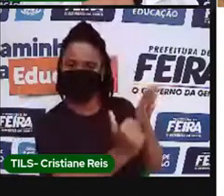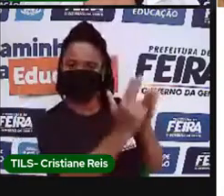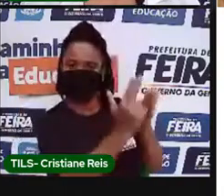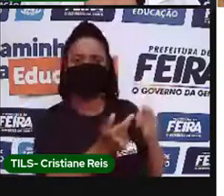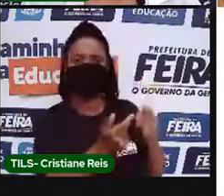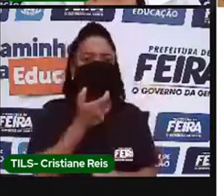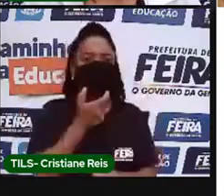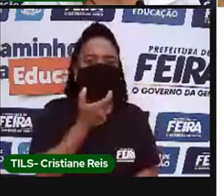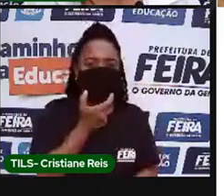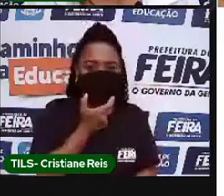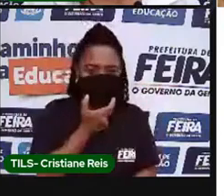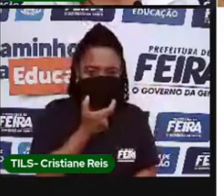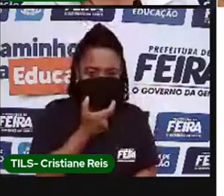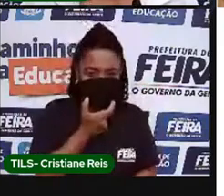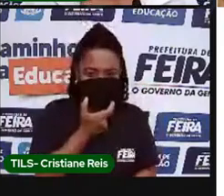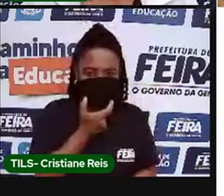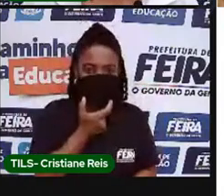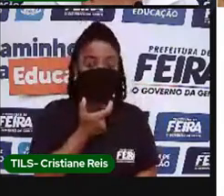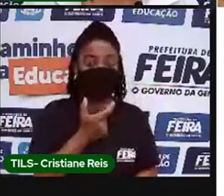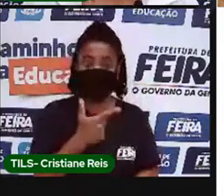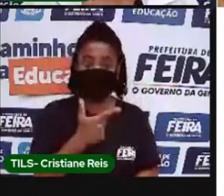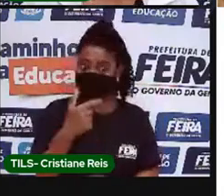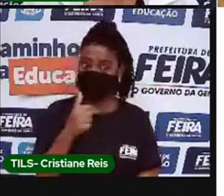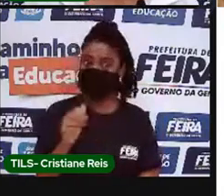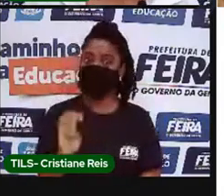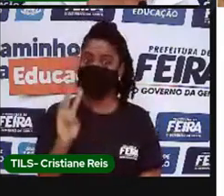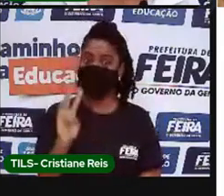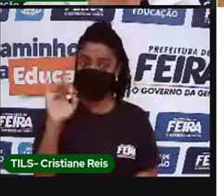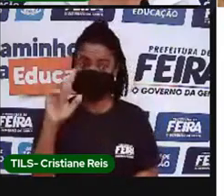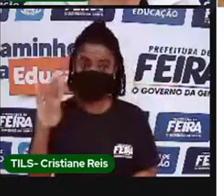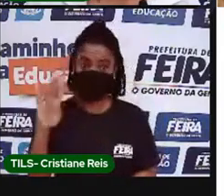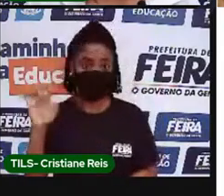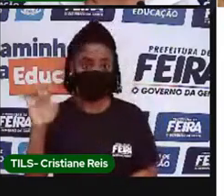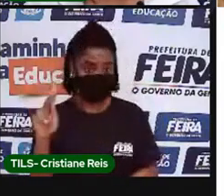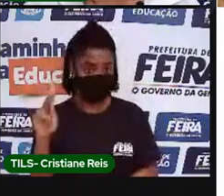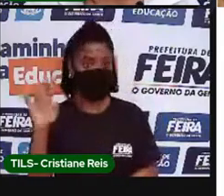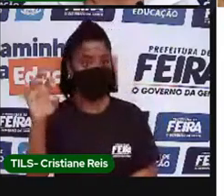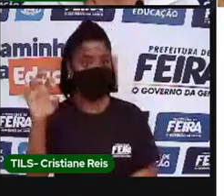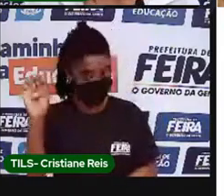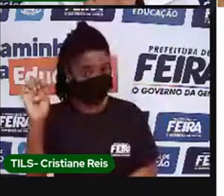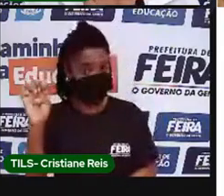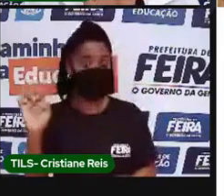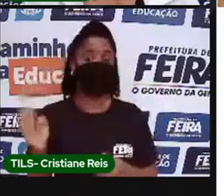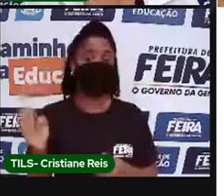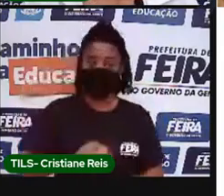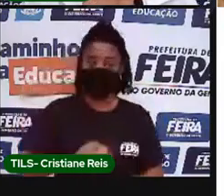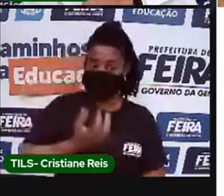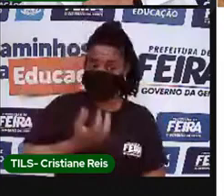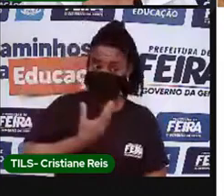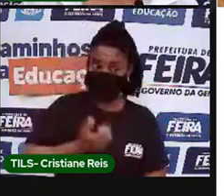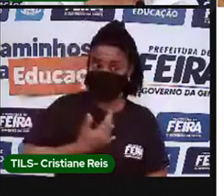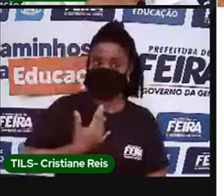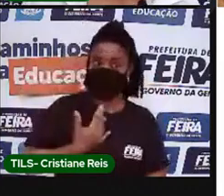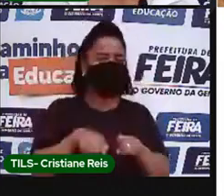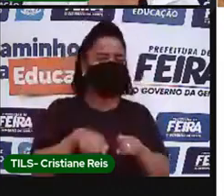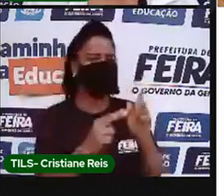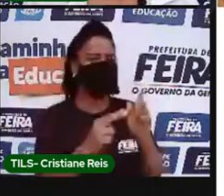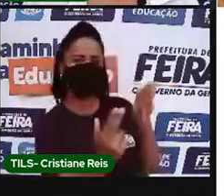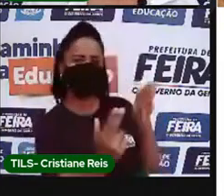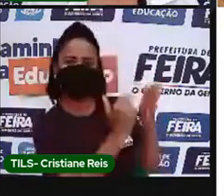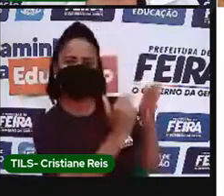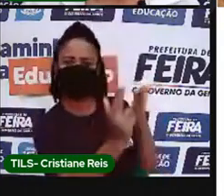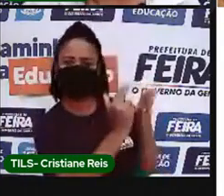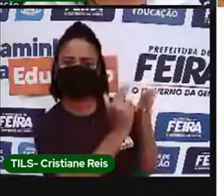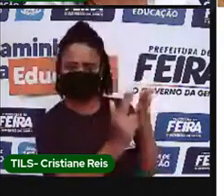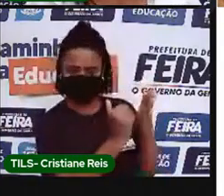William Blake foi um poeta, tipógrafo e pintor inglês, sendo sua pintura definida como